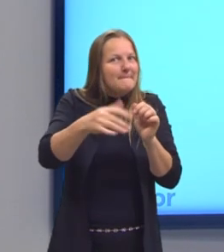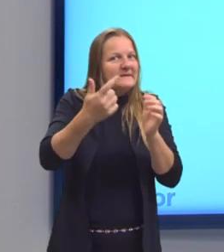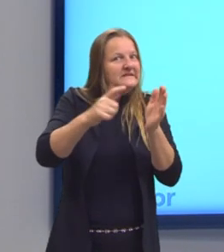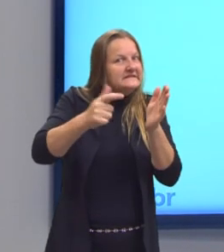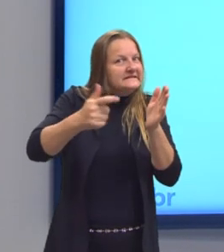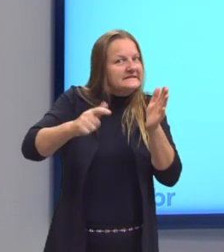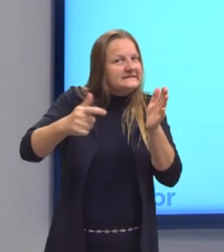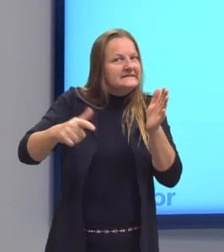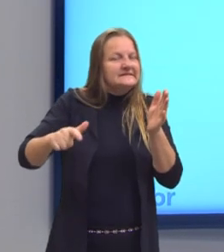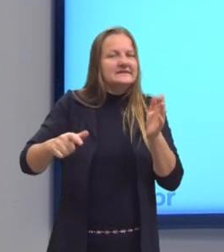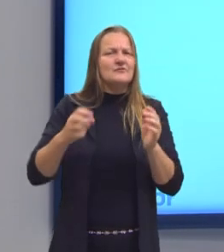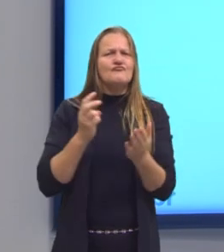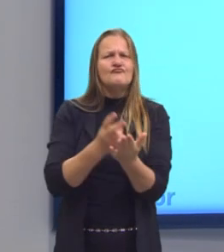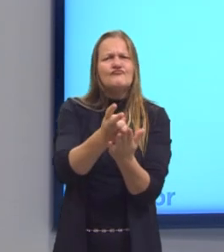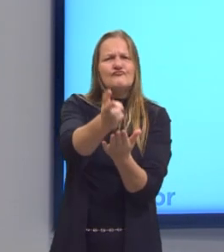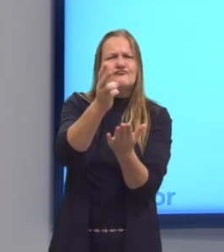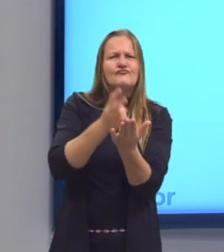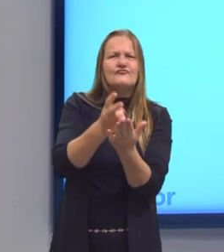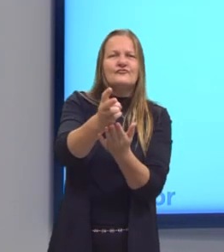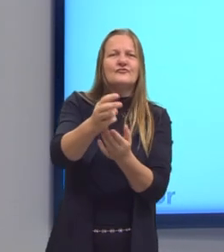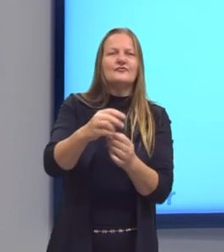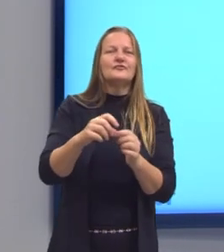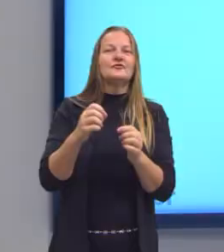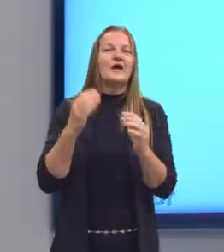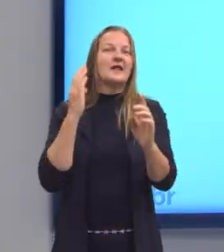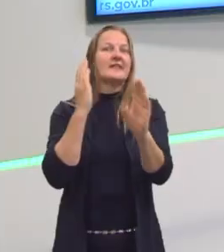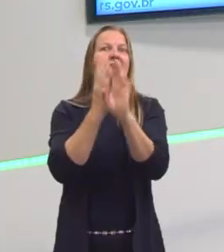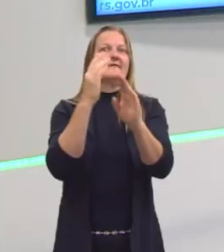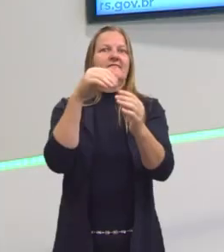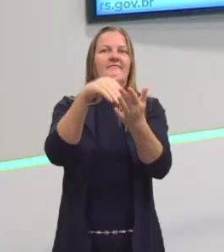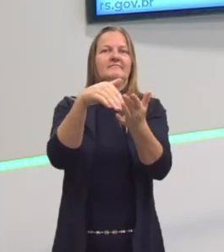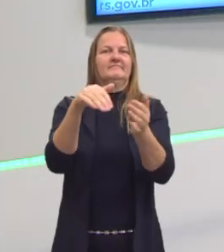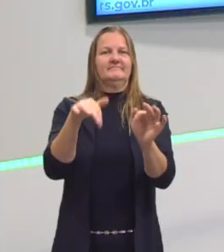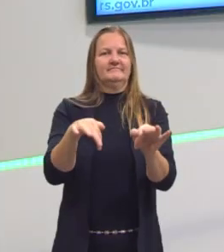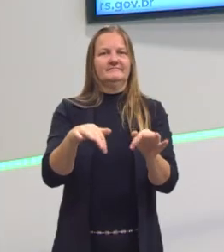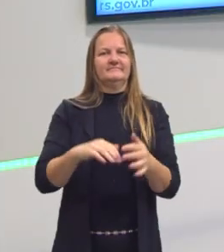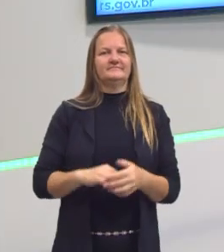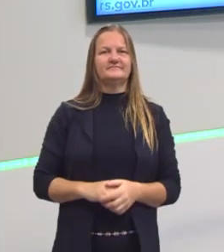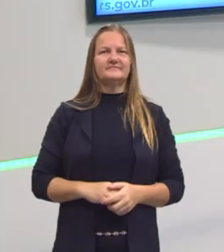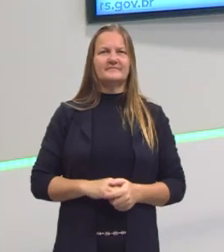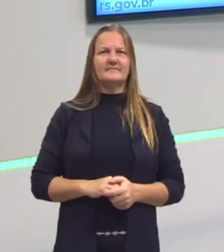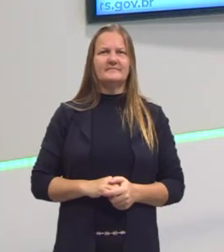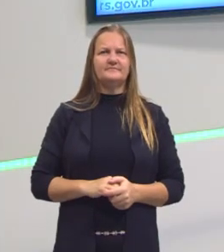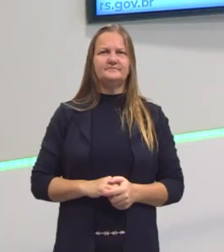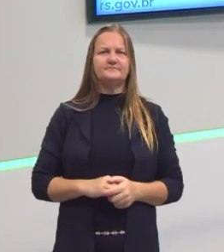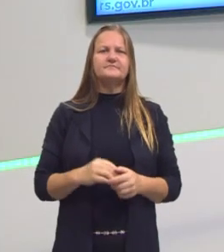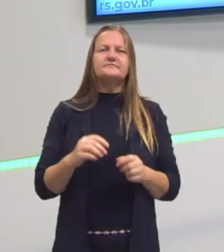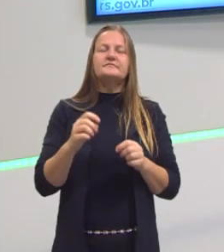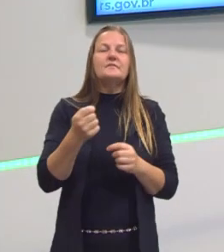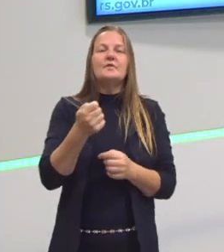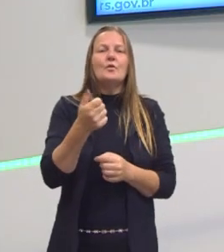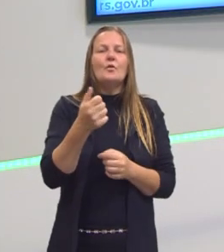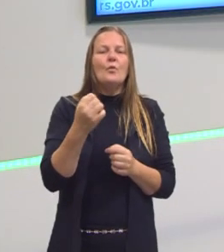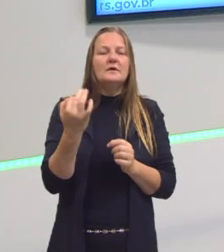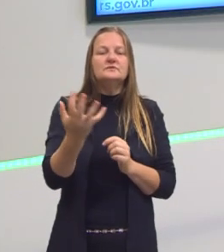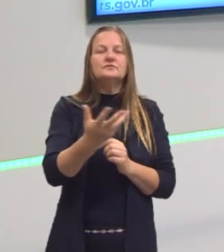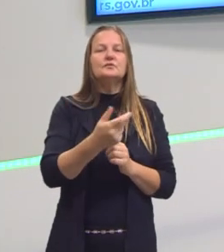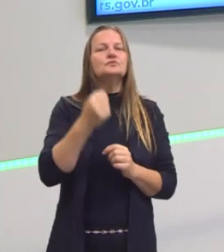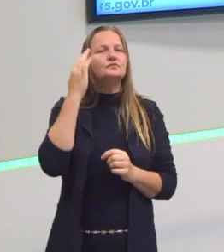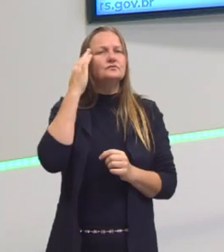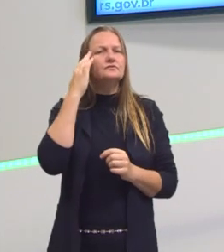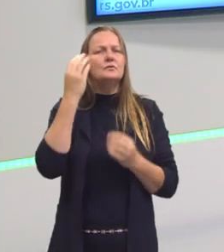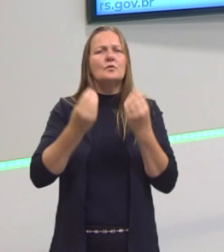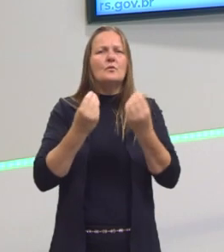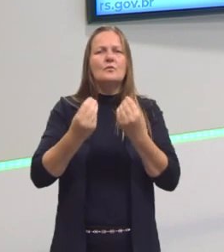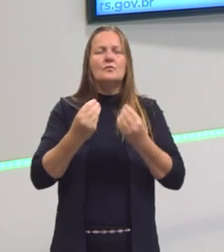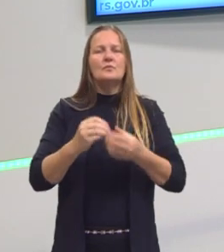vezes, a sequência é infinita, a gente não consegue descobrir todos os termos. Mas a gente consegue descobrir, então, parte desses termos, tá?